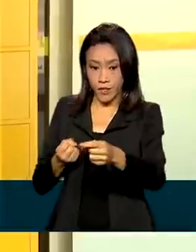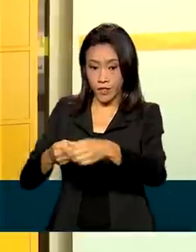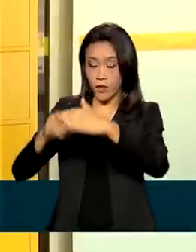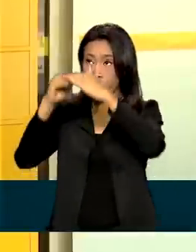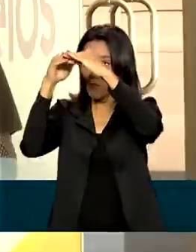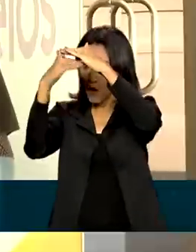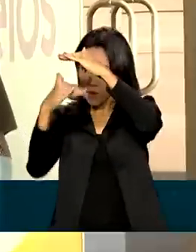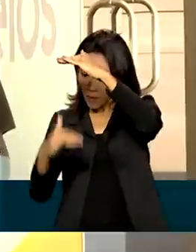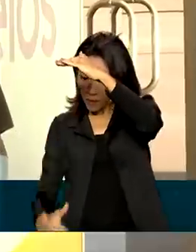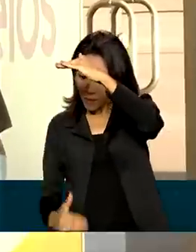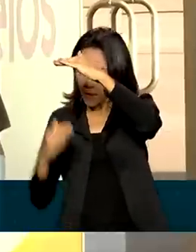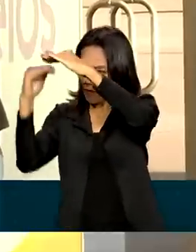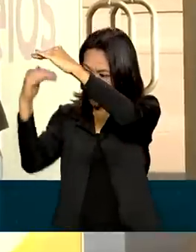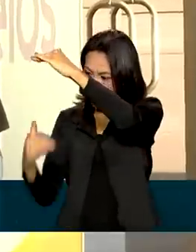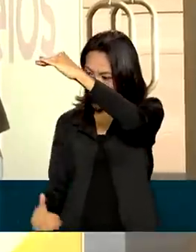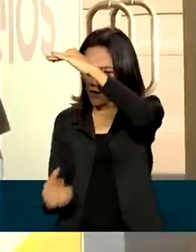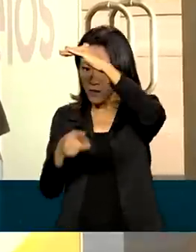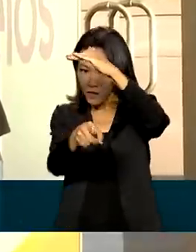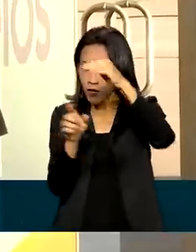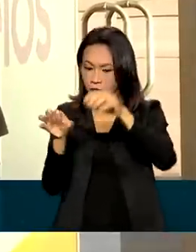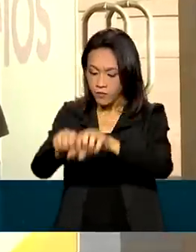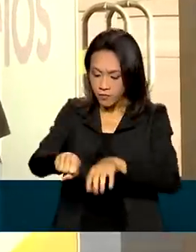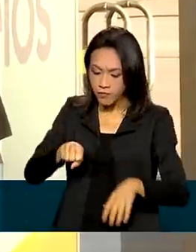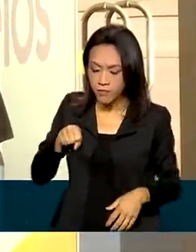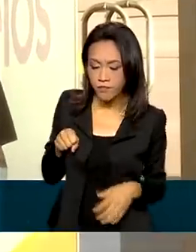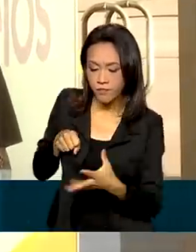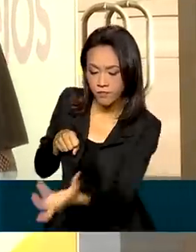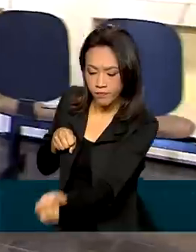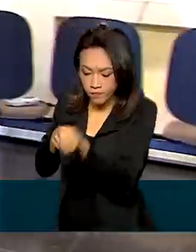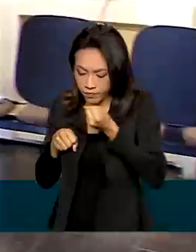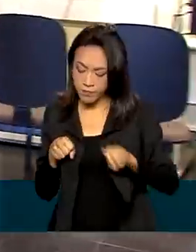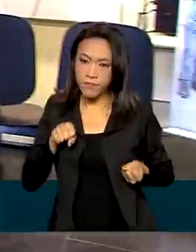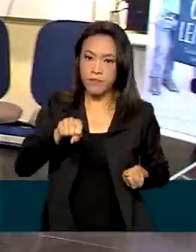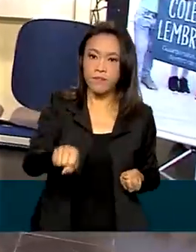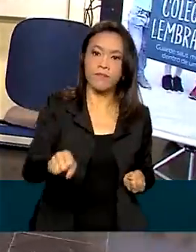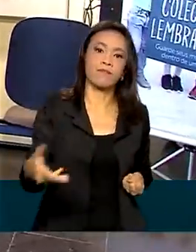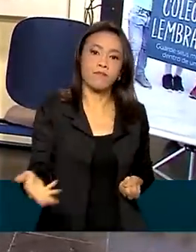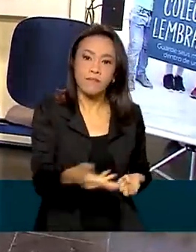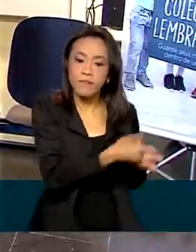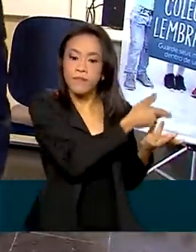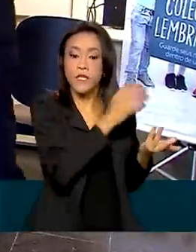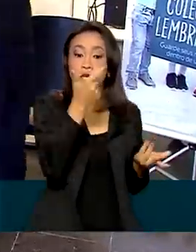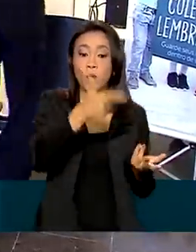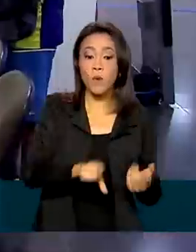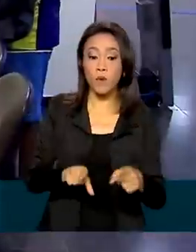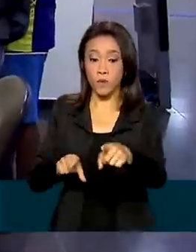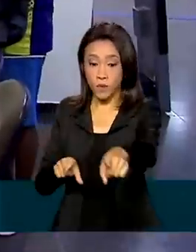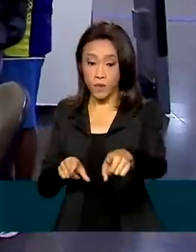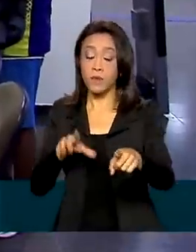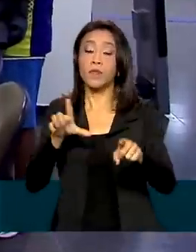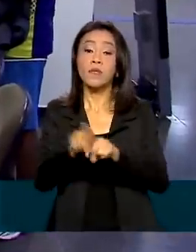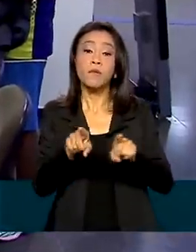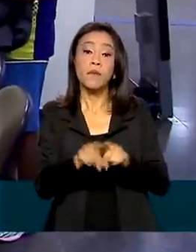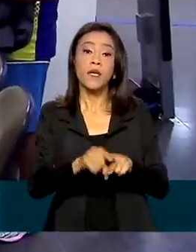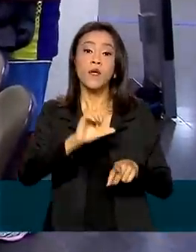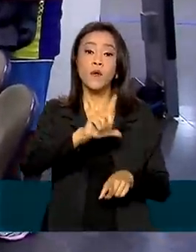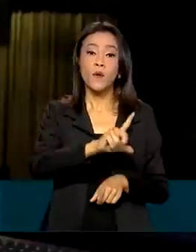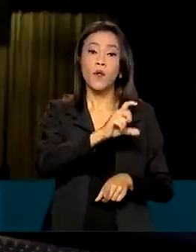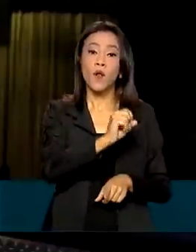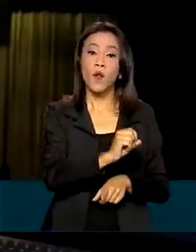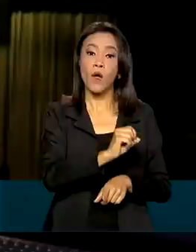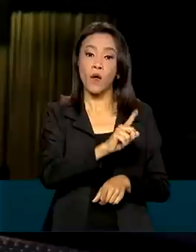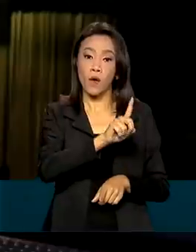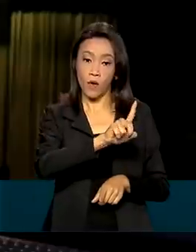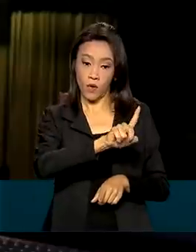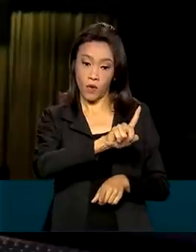inteligentes, instalados nos principais centros urbanos do país, e o Correios Log, voltado para empresas de comércio eletrônico,